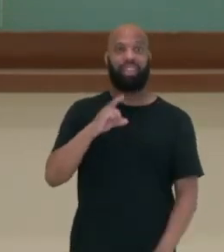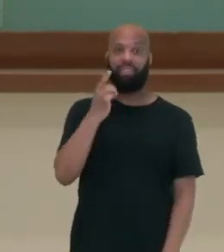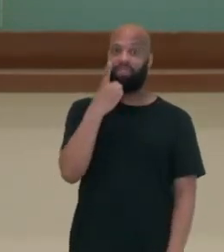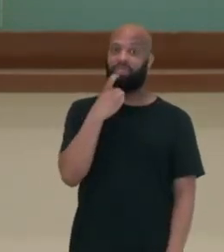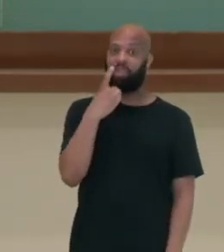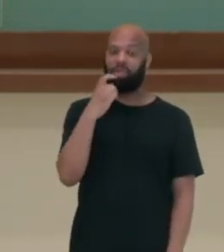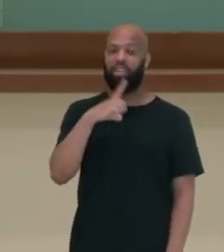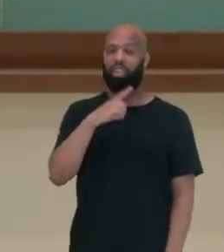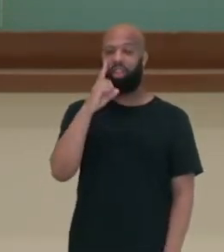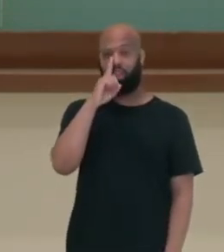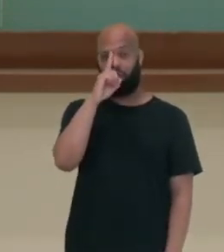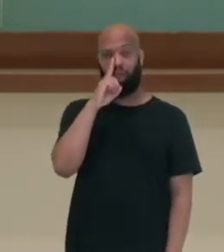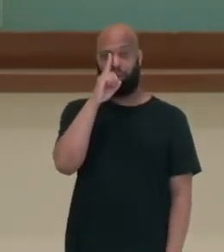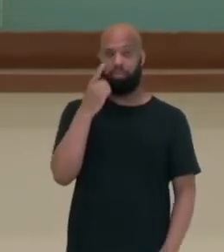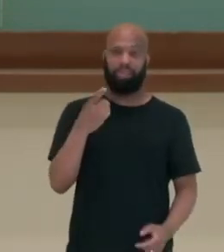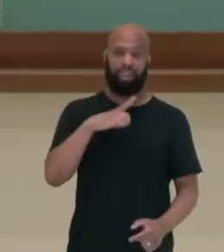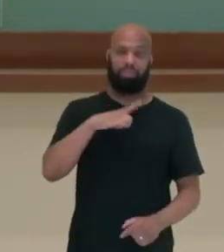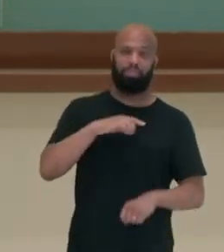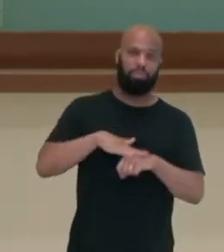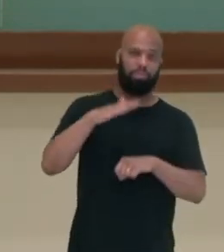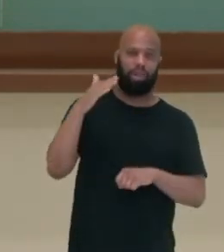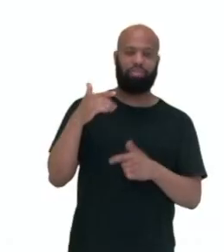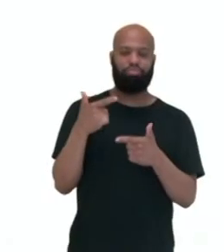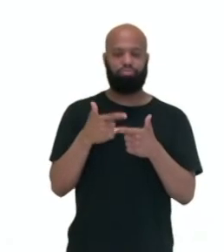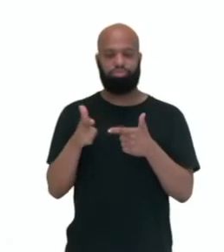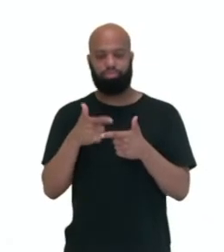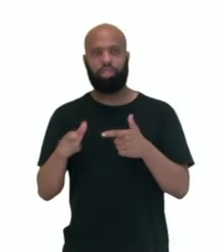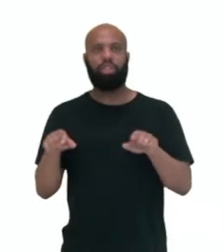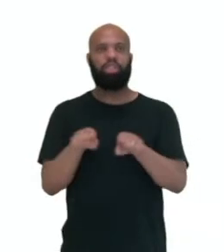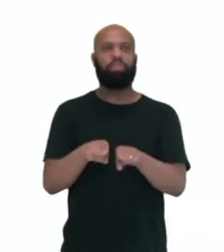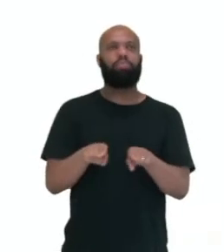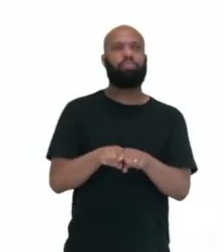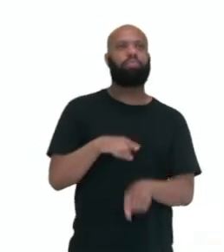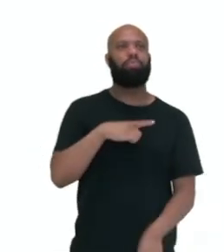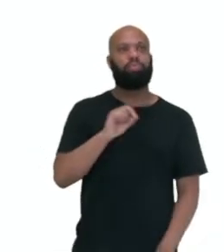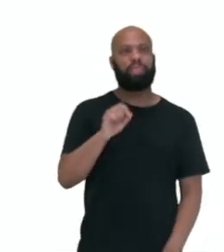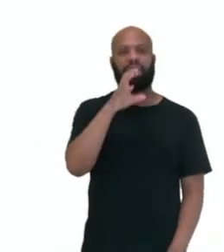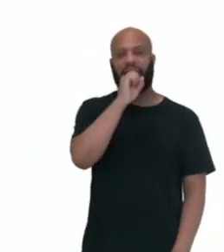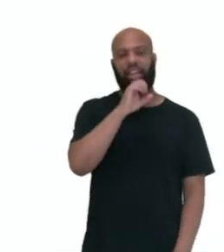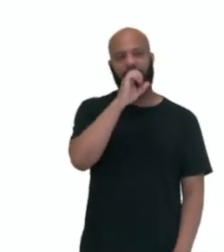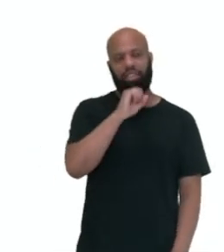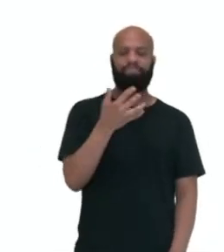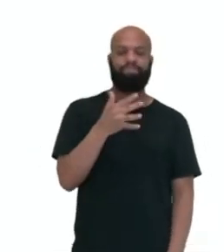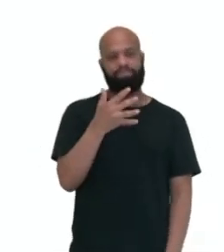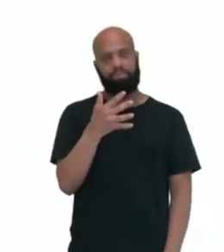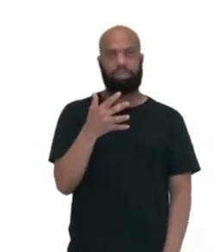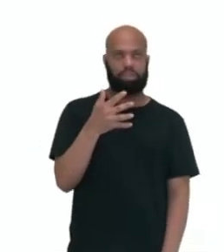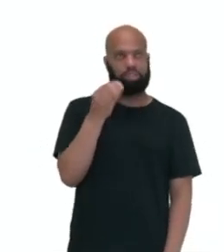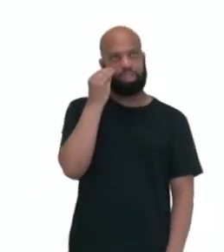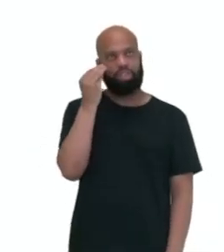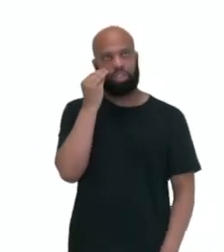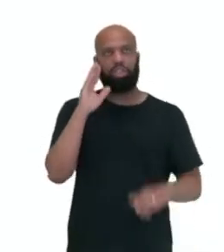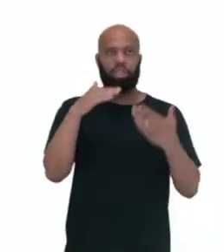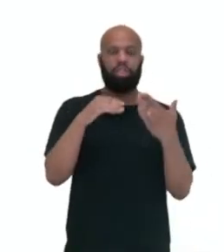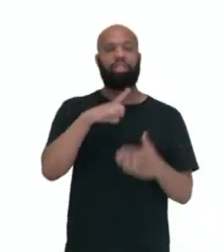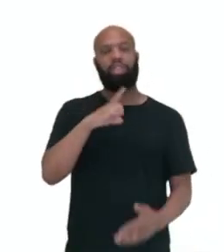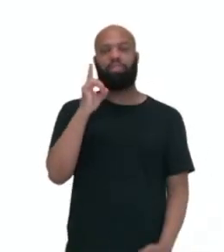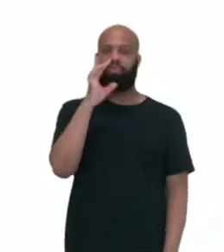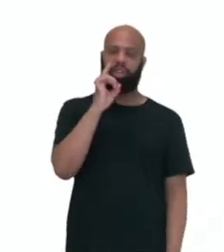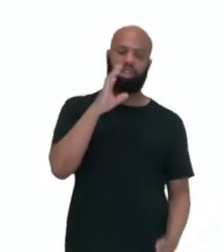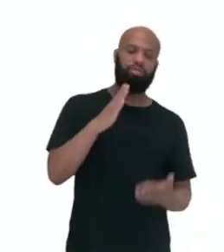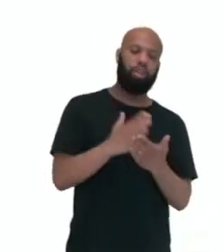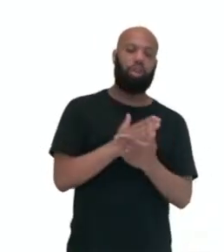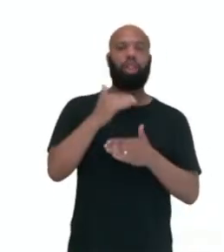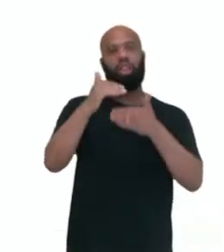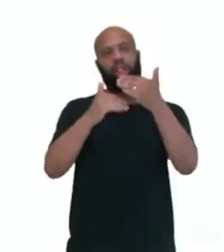as partes mais críticas no mapa, olha lá. E as partes aí, a laranjada aí tá razoável. E em